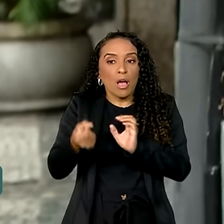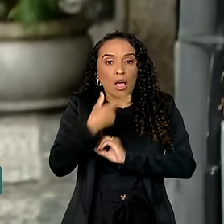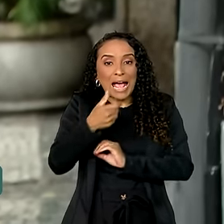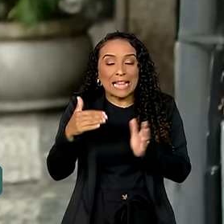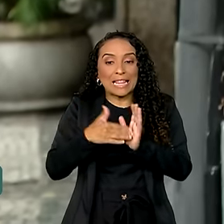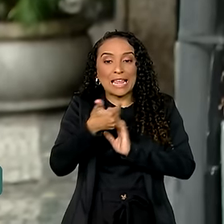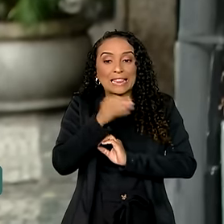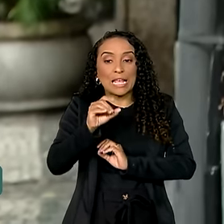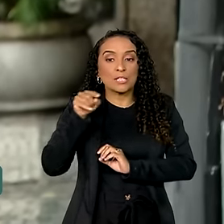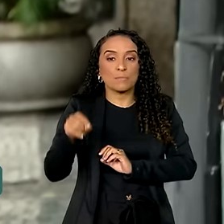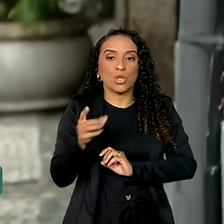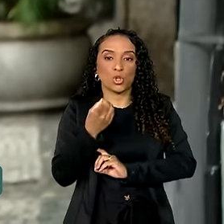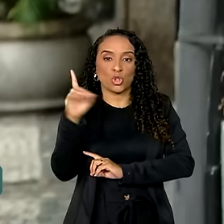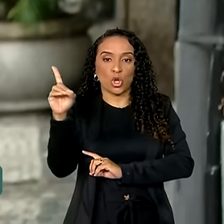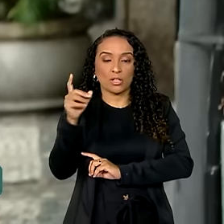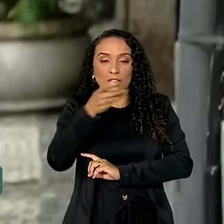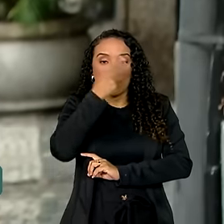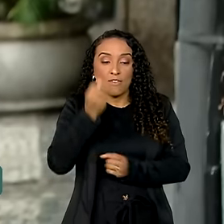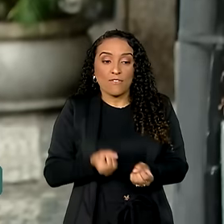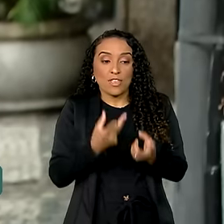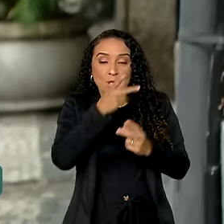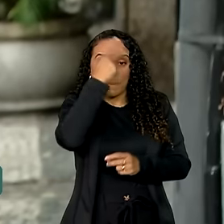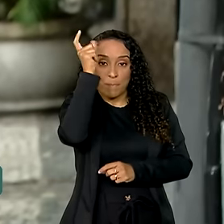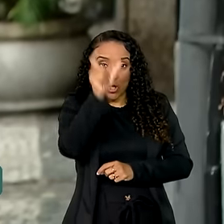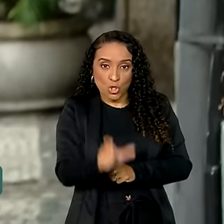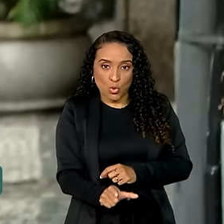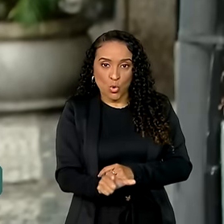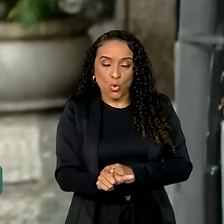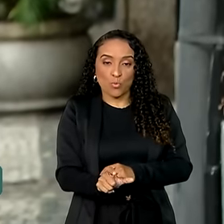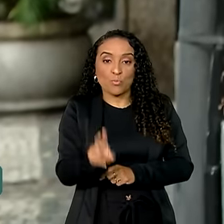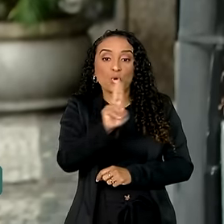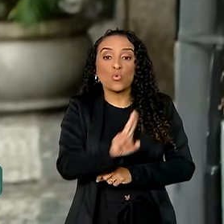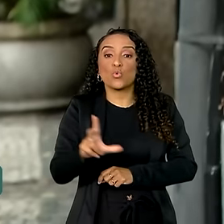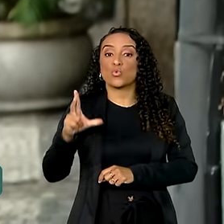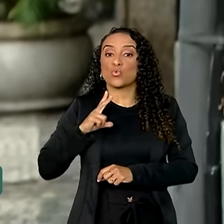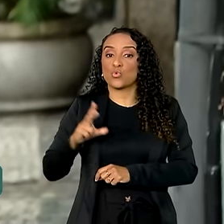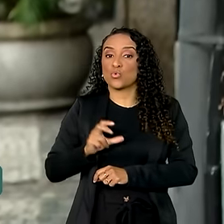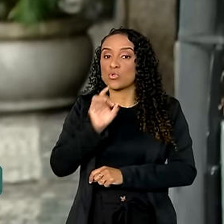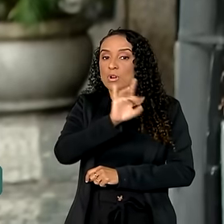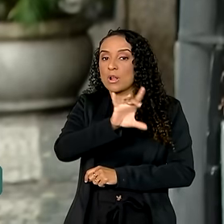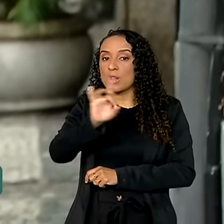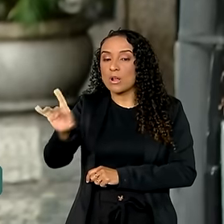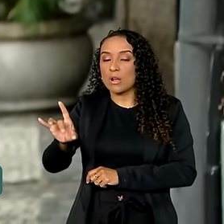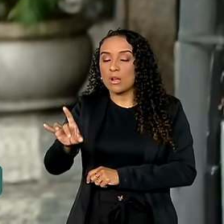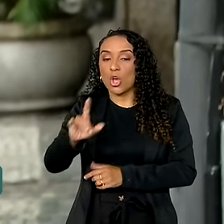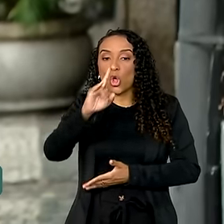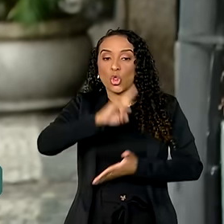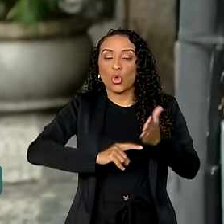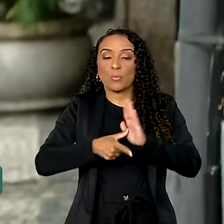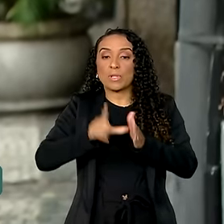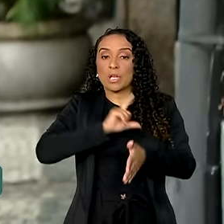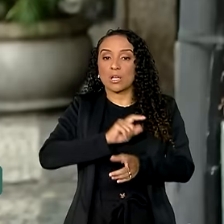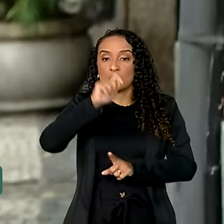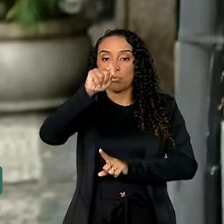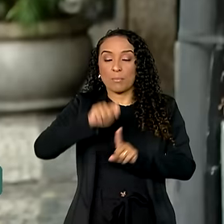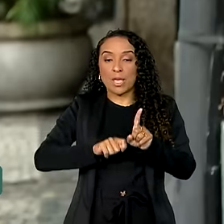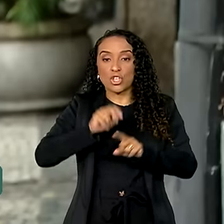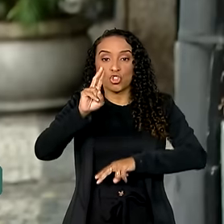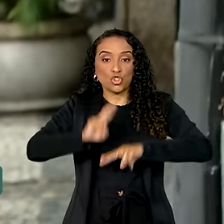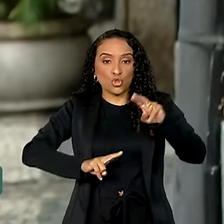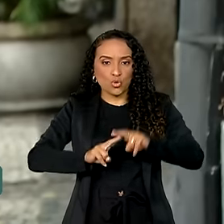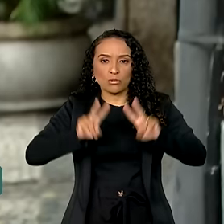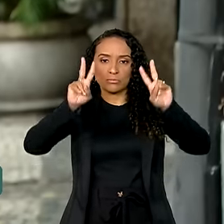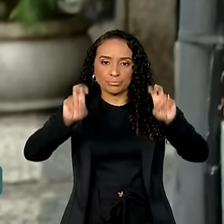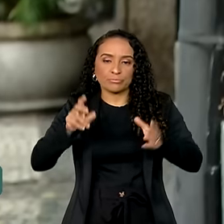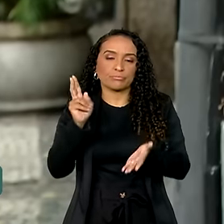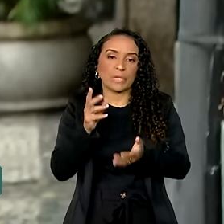dólares, vendidos para pessoa física para uso individual. Um documento anterior de junho que tratava desse mesmo